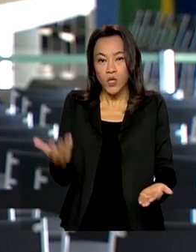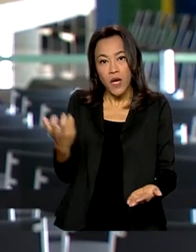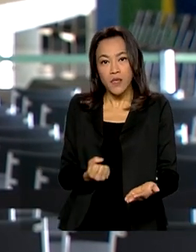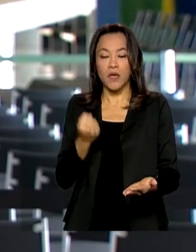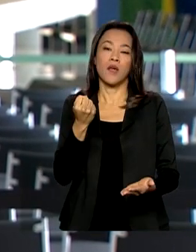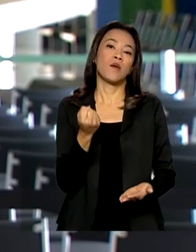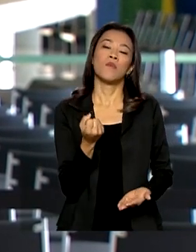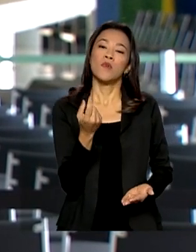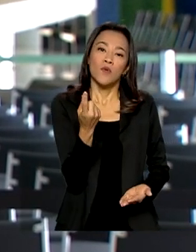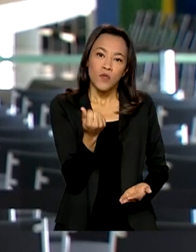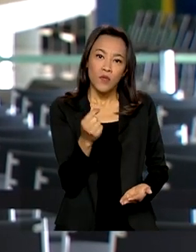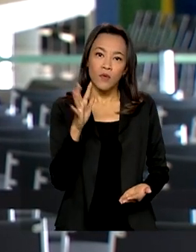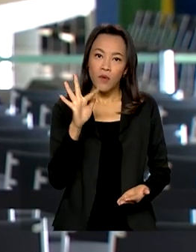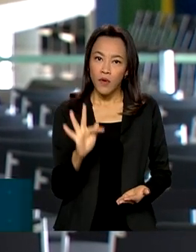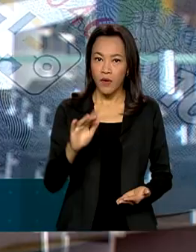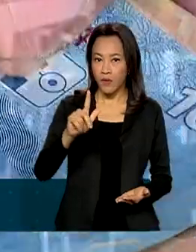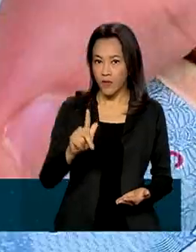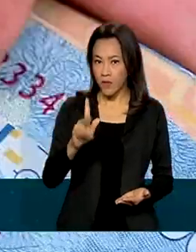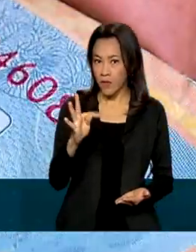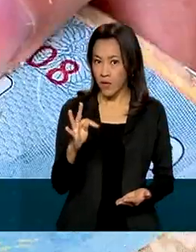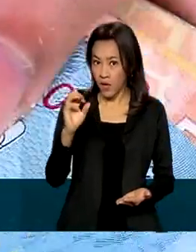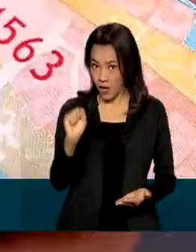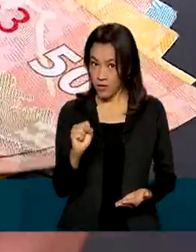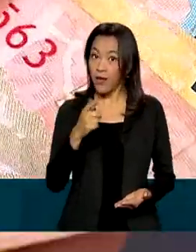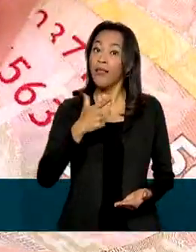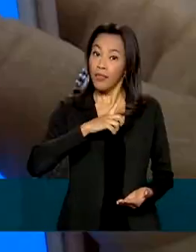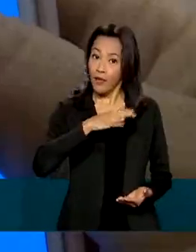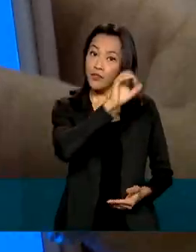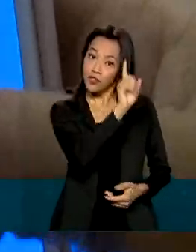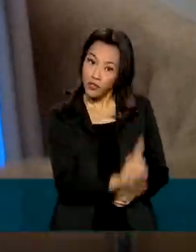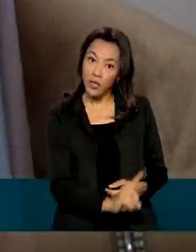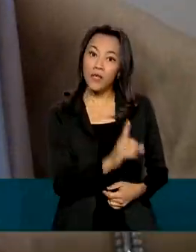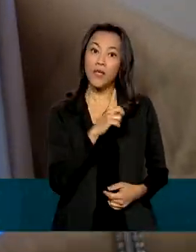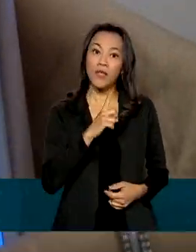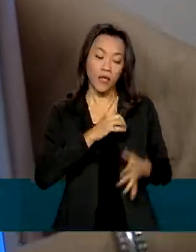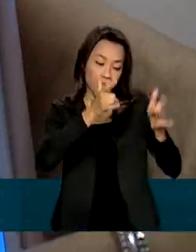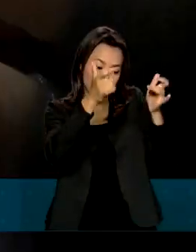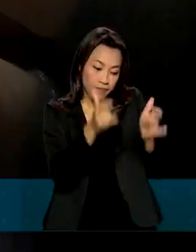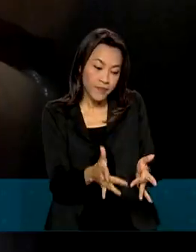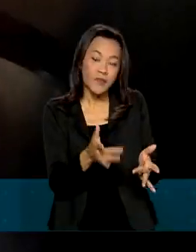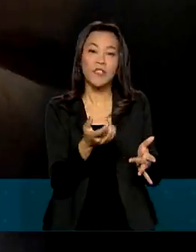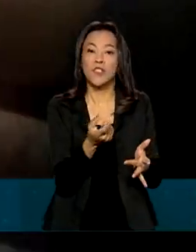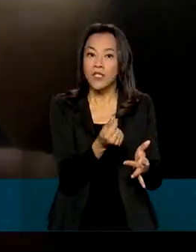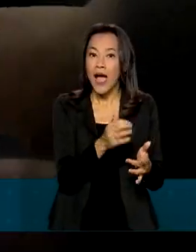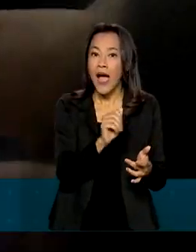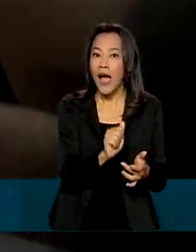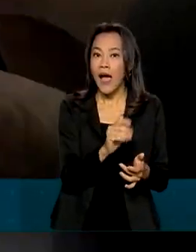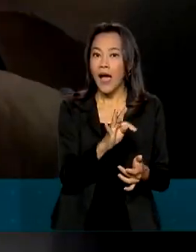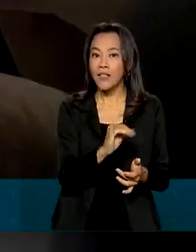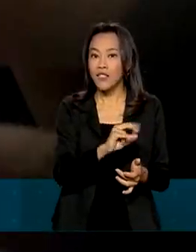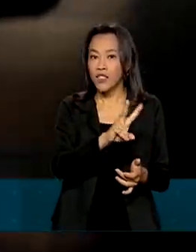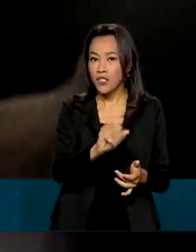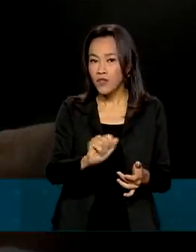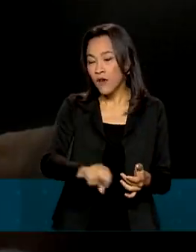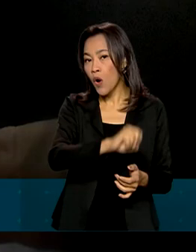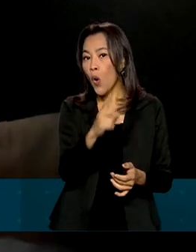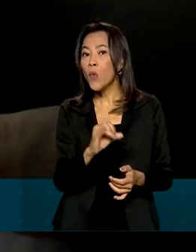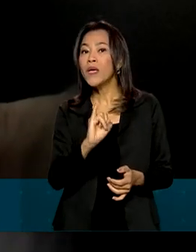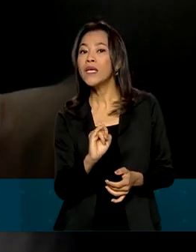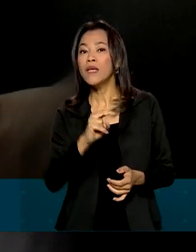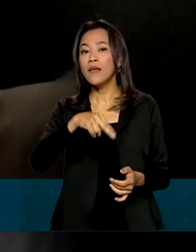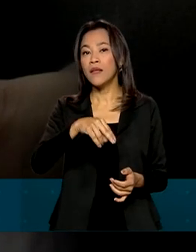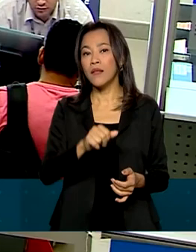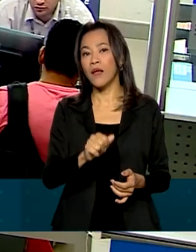FGTS Extraordinário. E tem direito àqueles com saldo disponível em conta ativa ou inativa do fundo. Vão ser